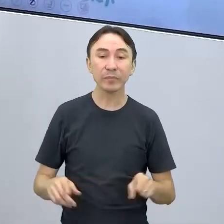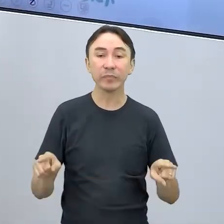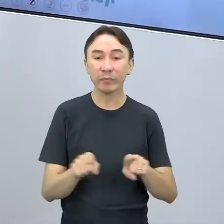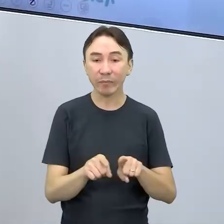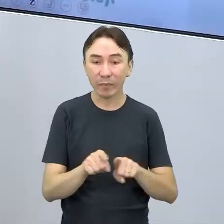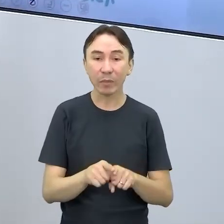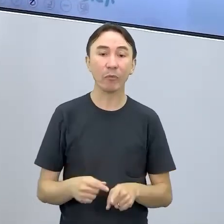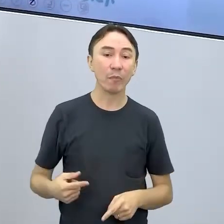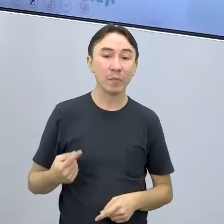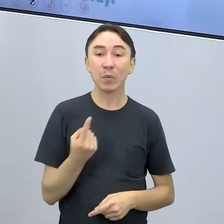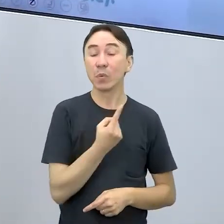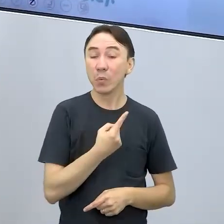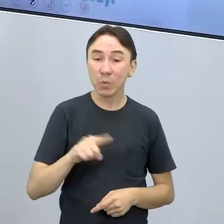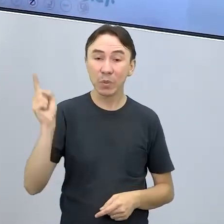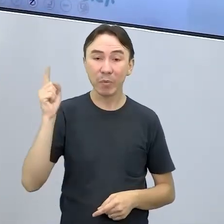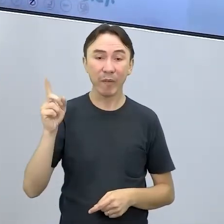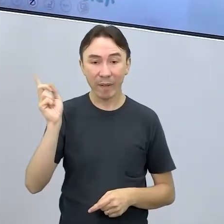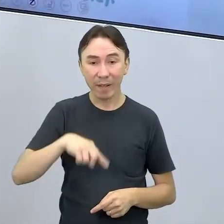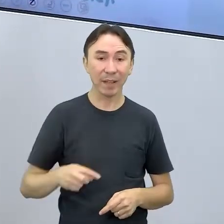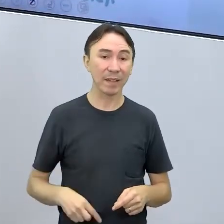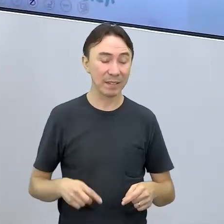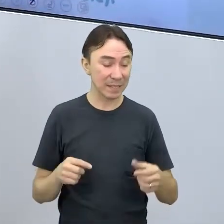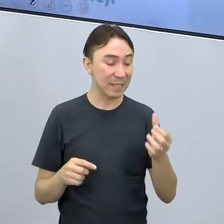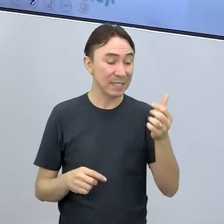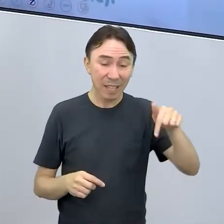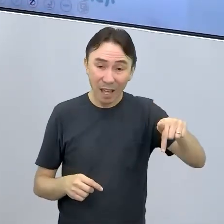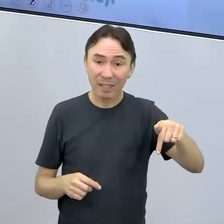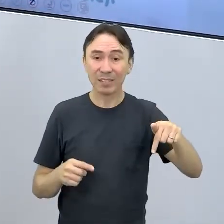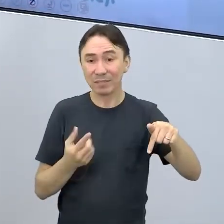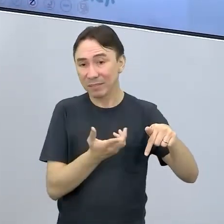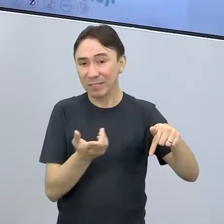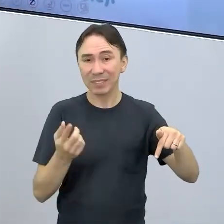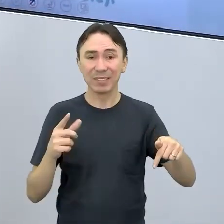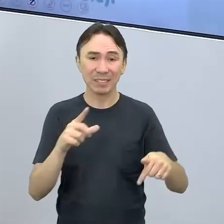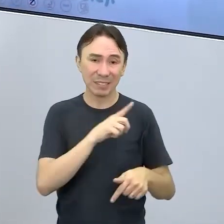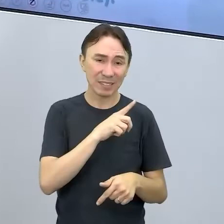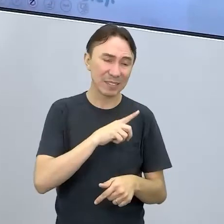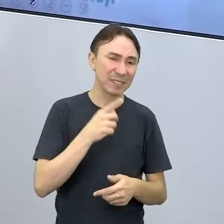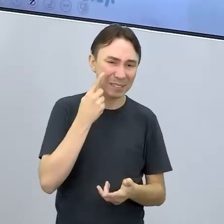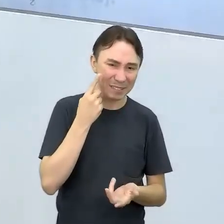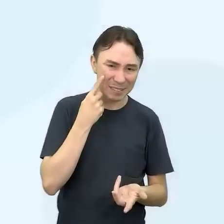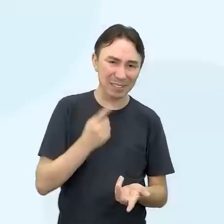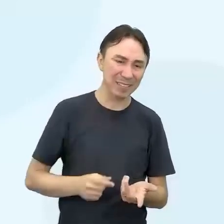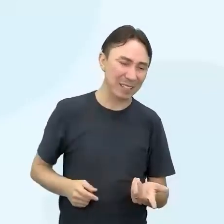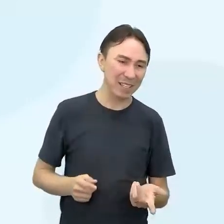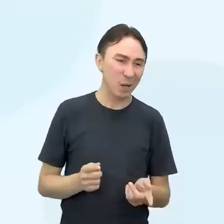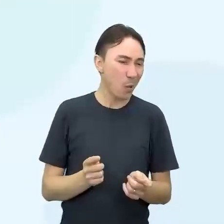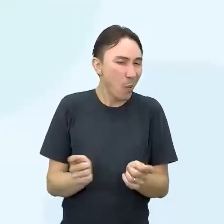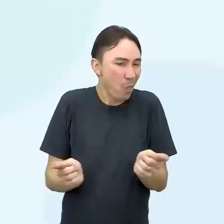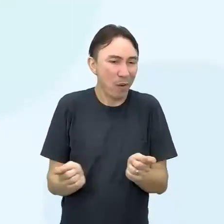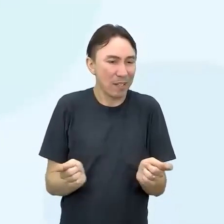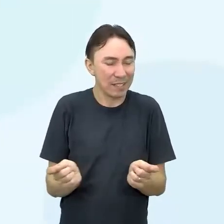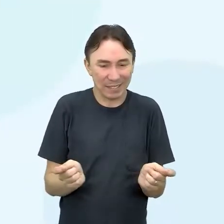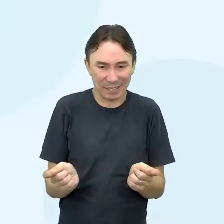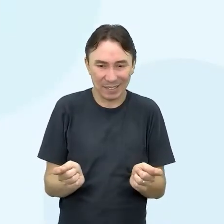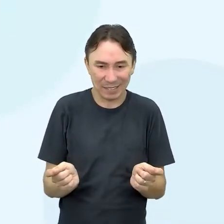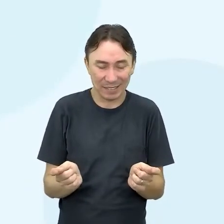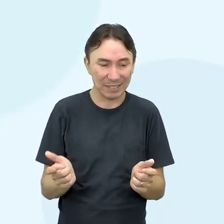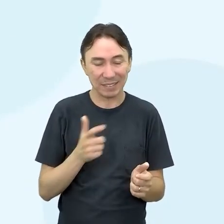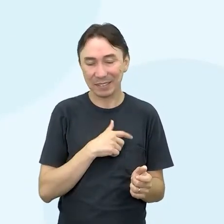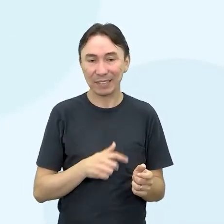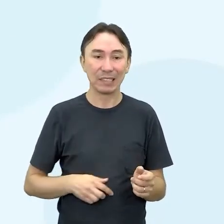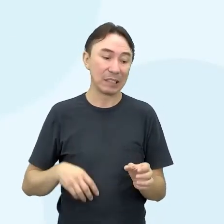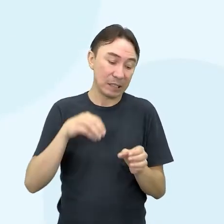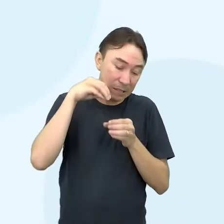a partir de decisões internas ou reforços externos, que é o locus de controle. A gente falou bastante sobre o locus de controle, né? Sobre o que é interno,